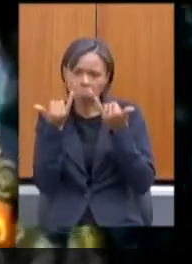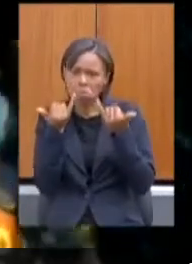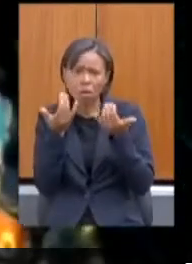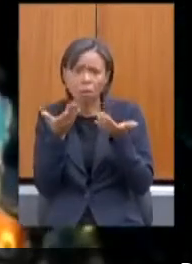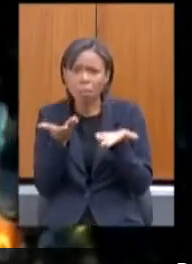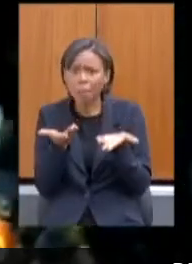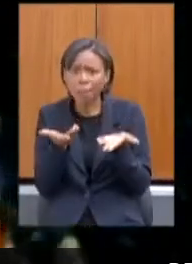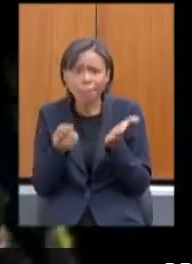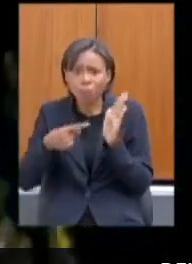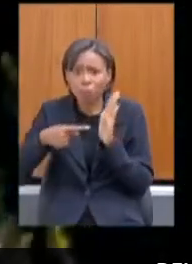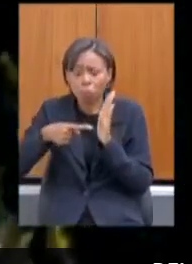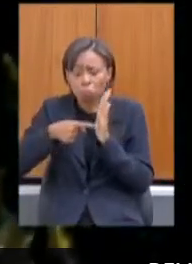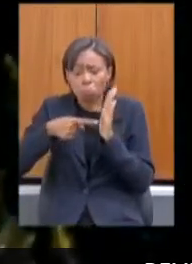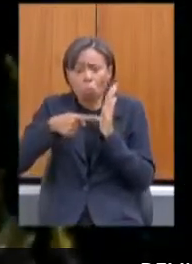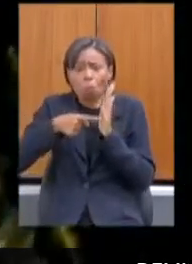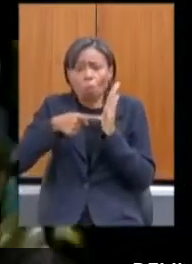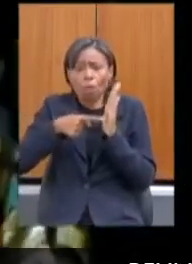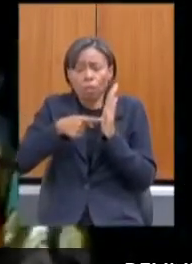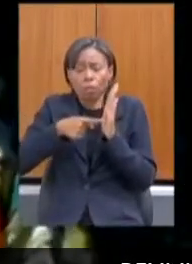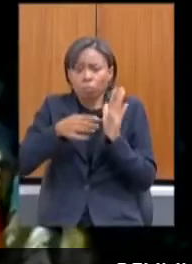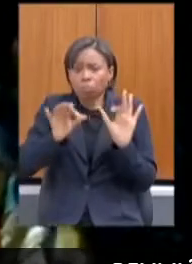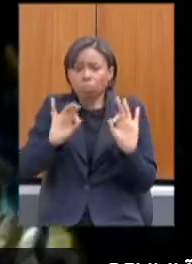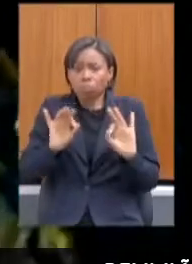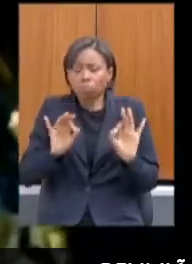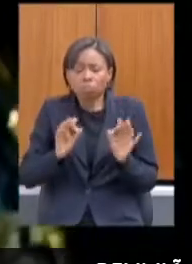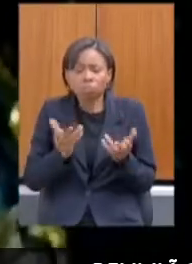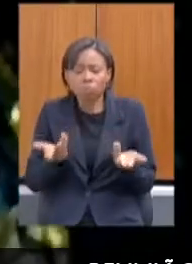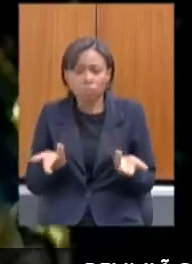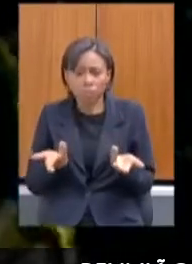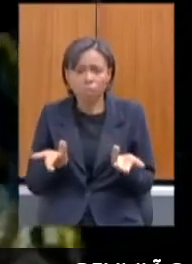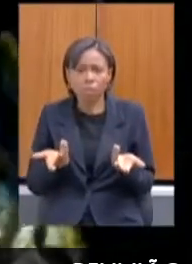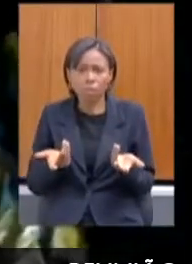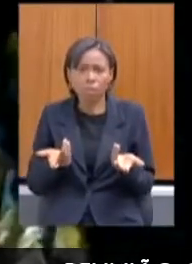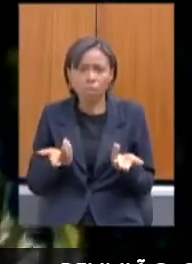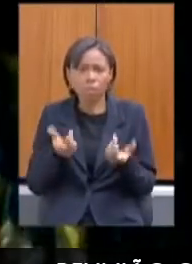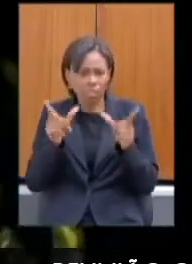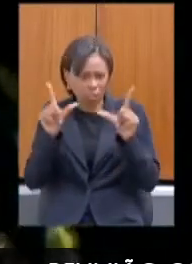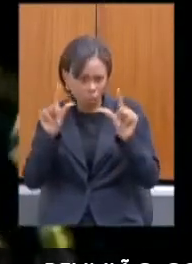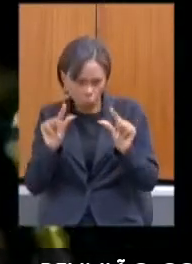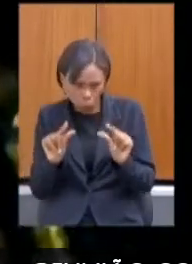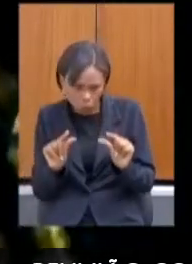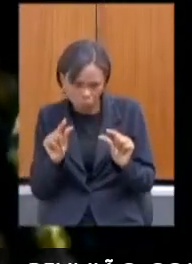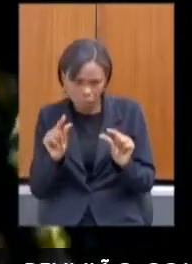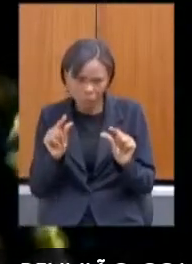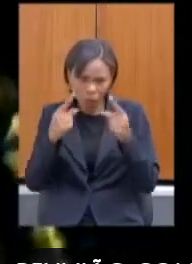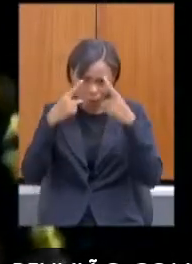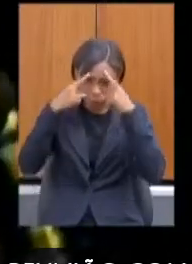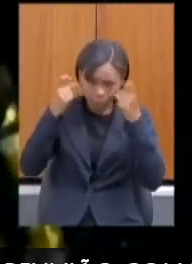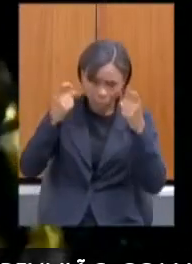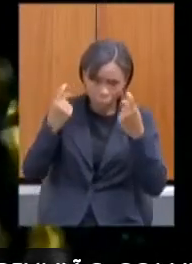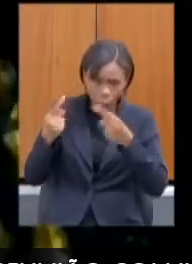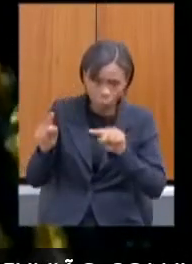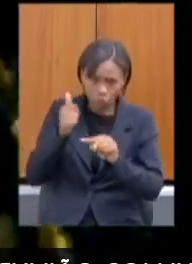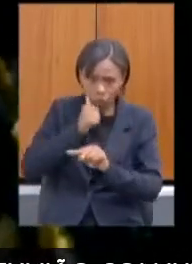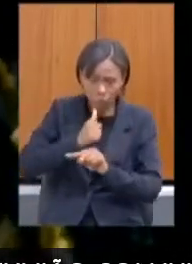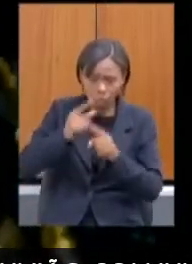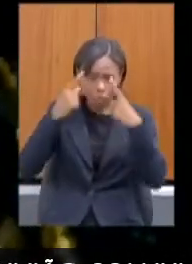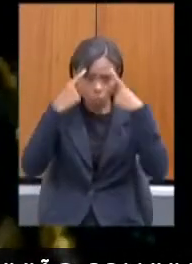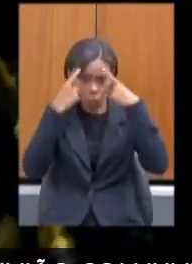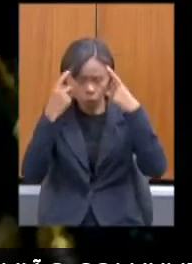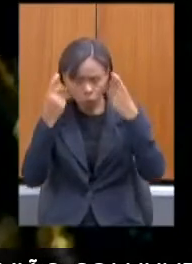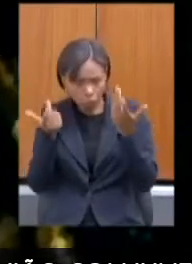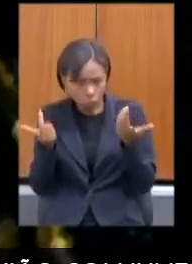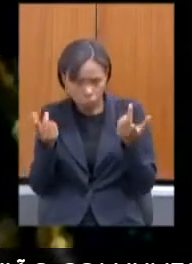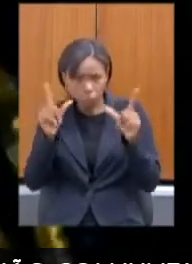denúncias, né? Então, portanto, leva-se a crer que há uma redução da violência contra a mulher e a gente sabe que